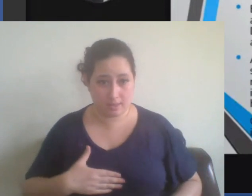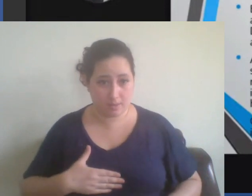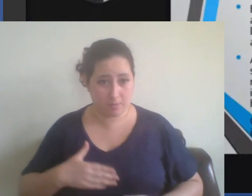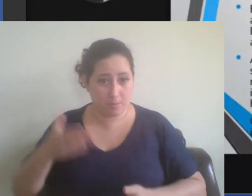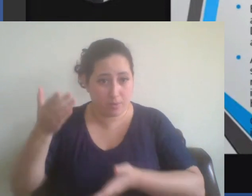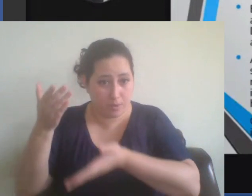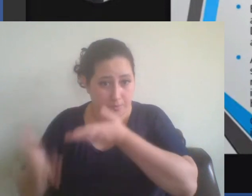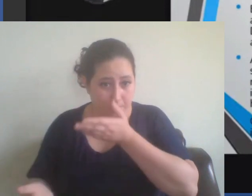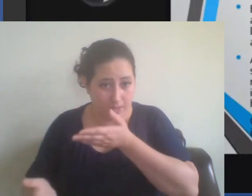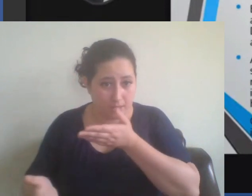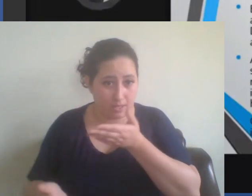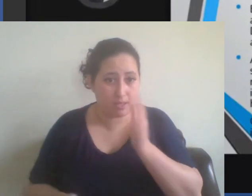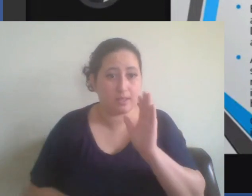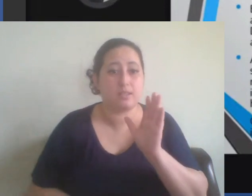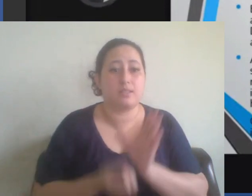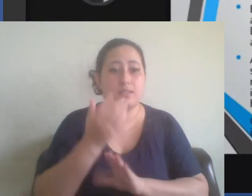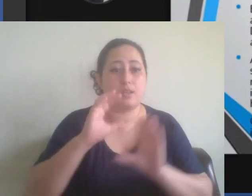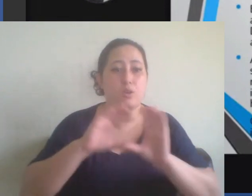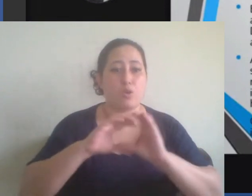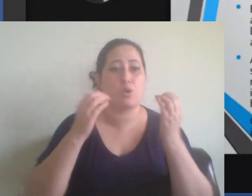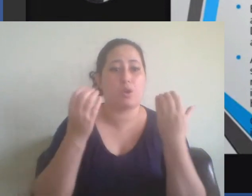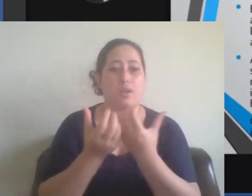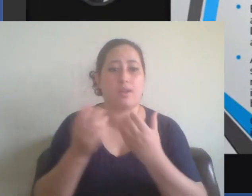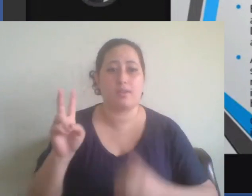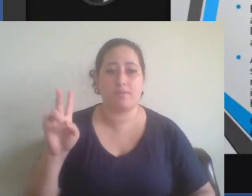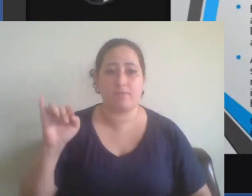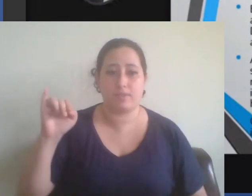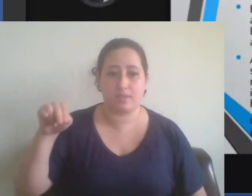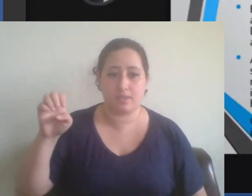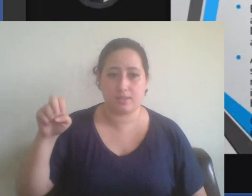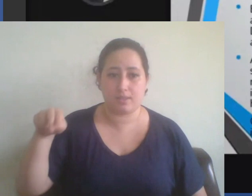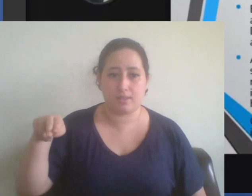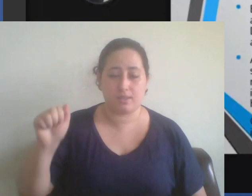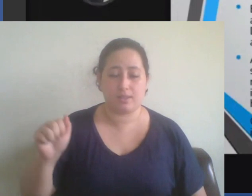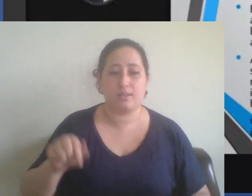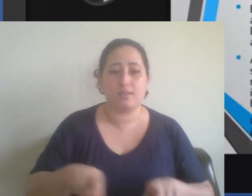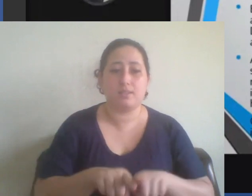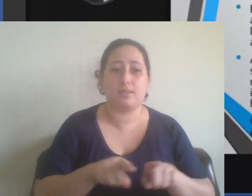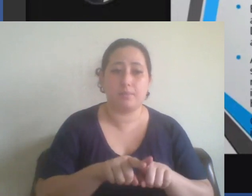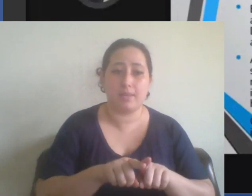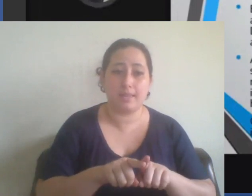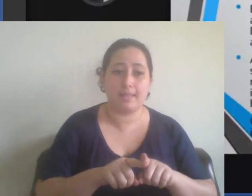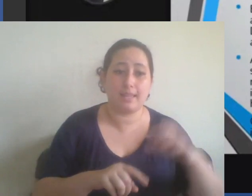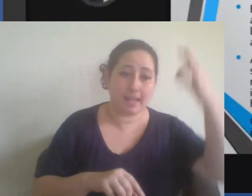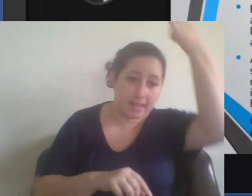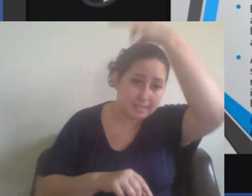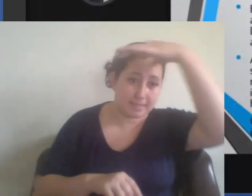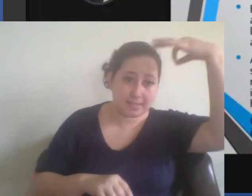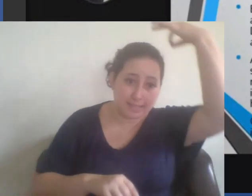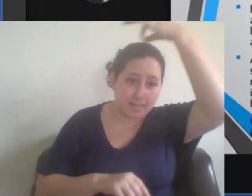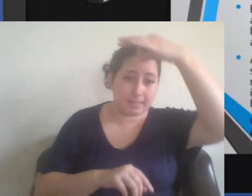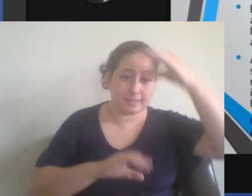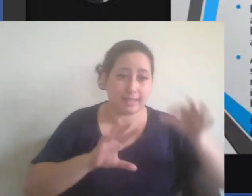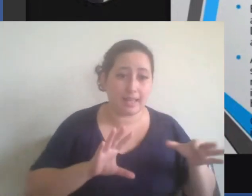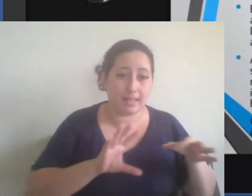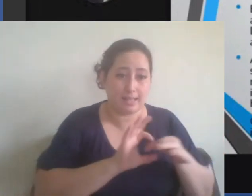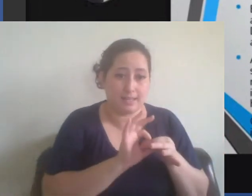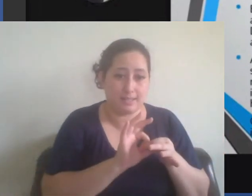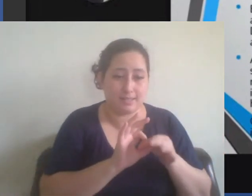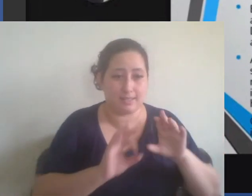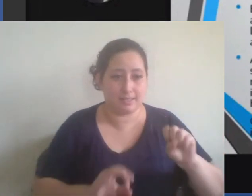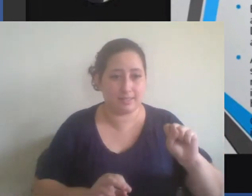e a Santa Aliança para combater os movimentos liberais e nacionalistas.